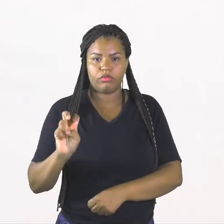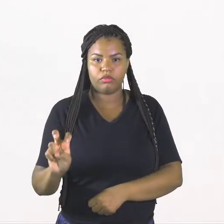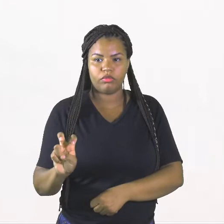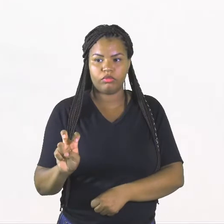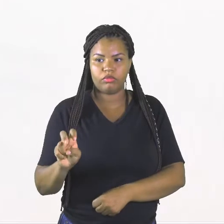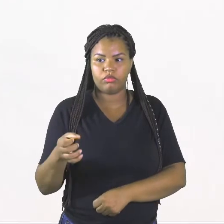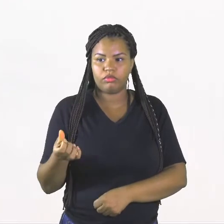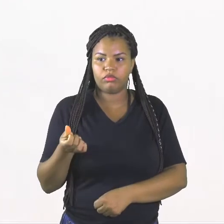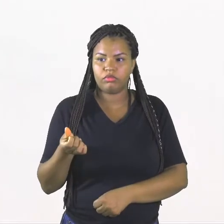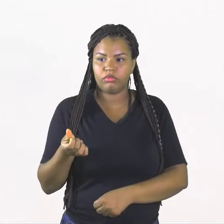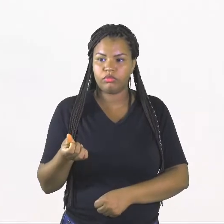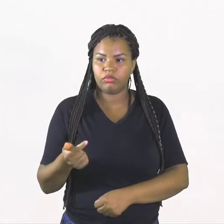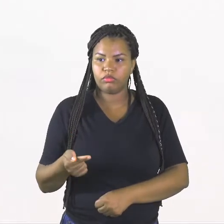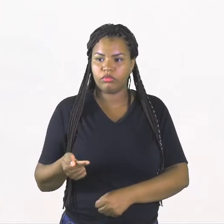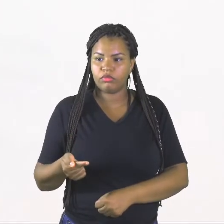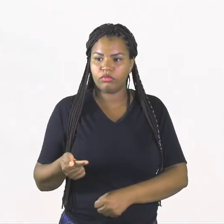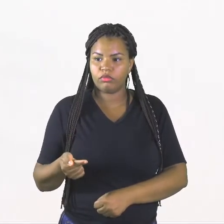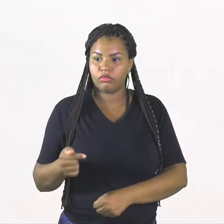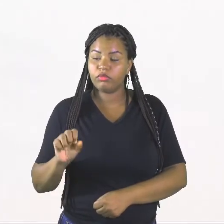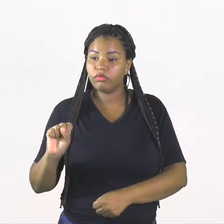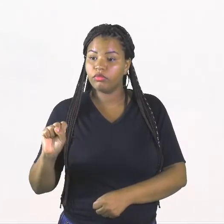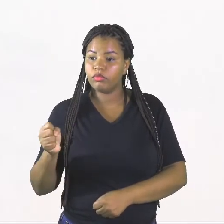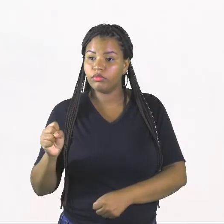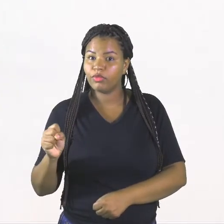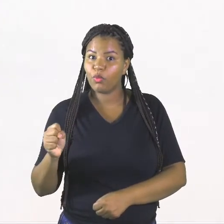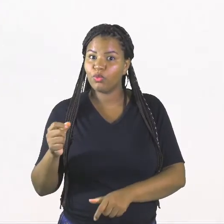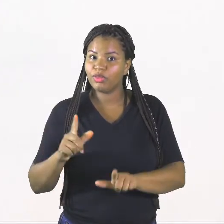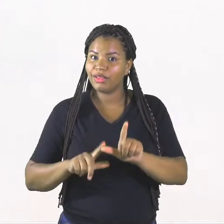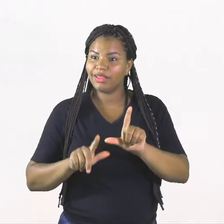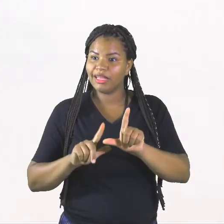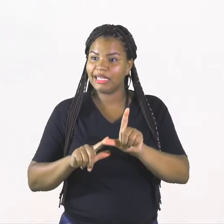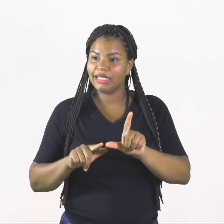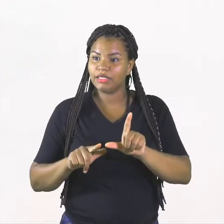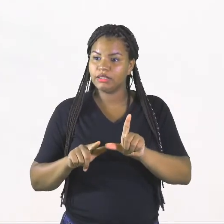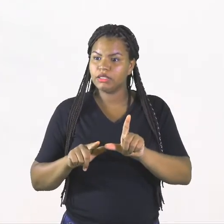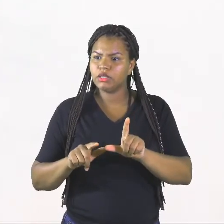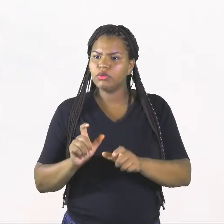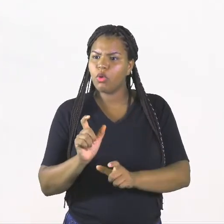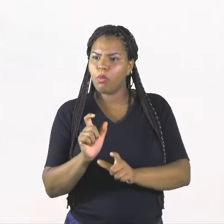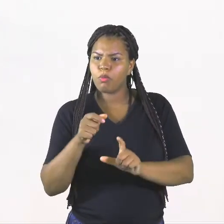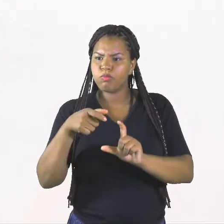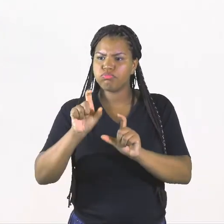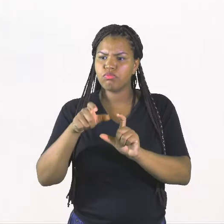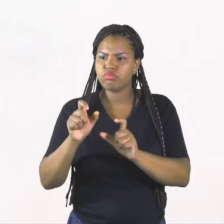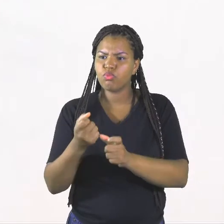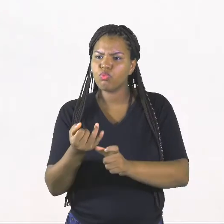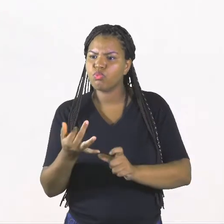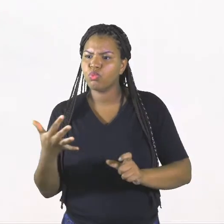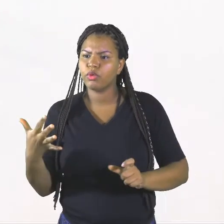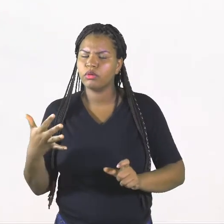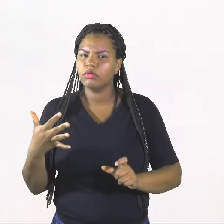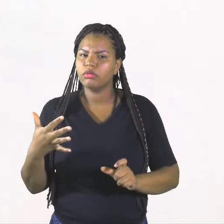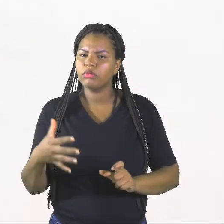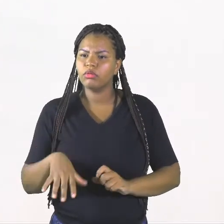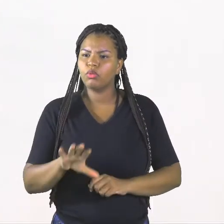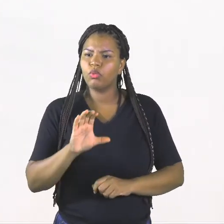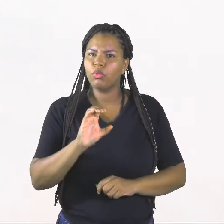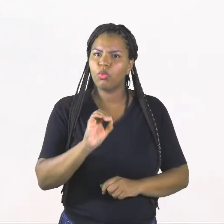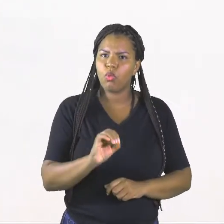cinco, seis, sete, oito letras. Quantas sílabas tem? Vamos tentar, Co.